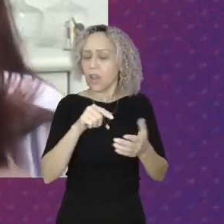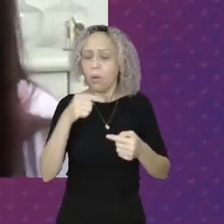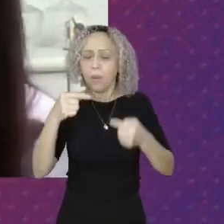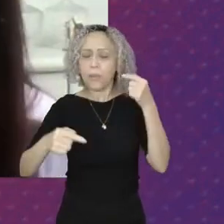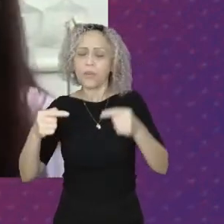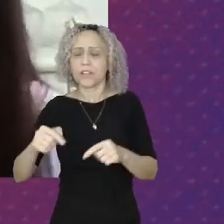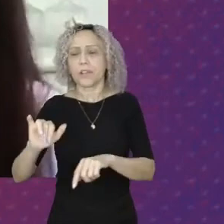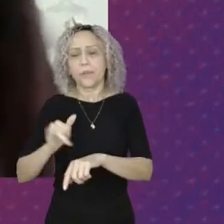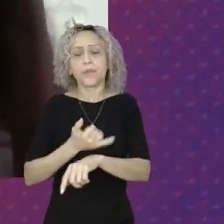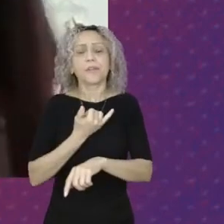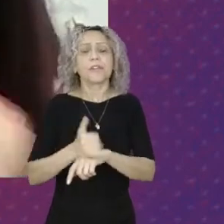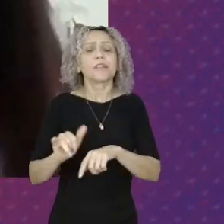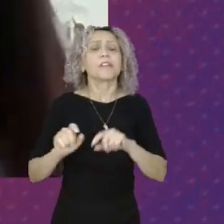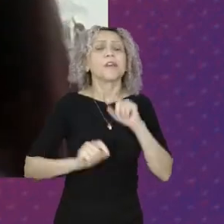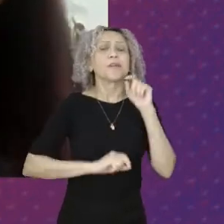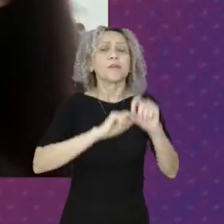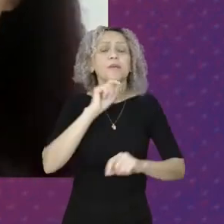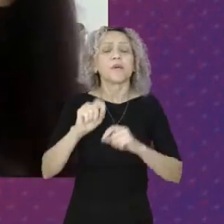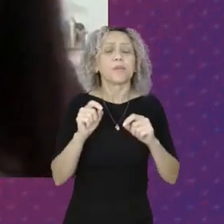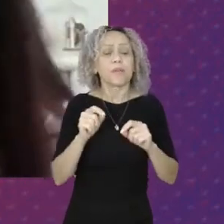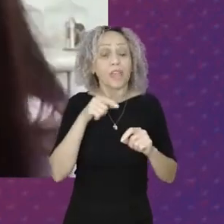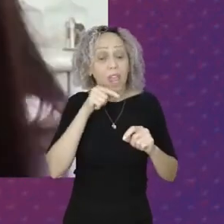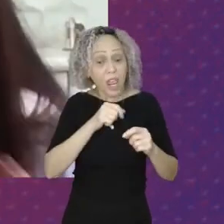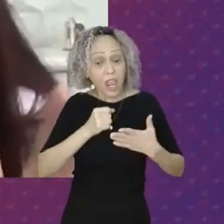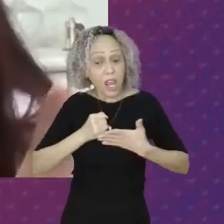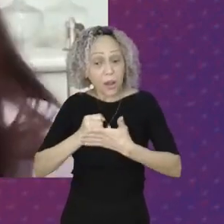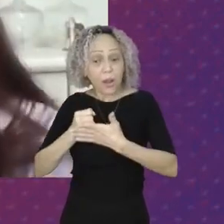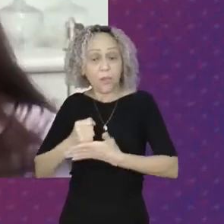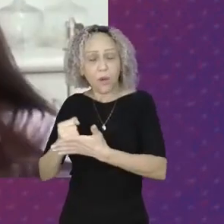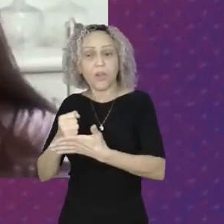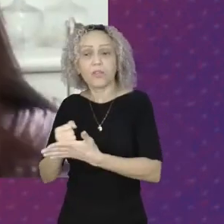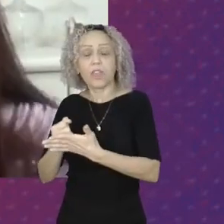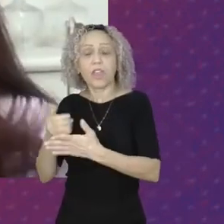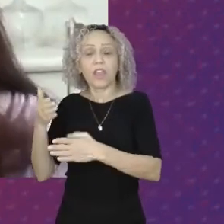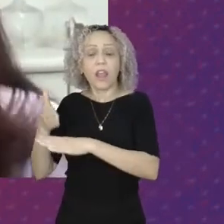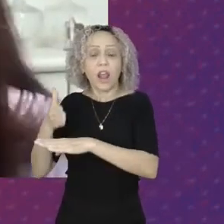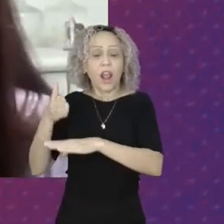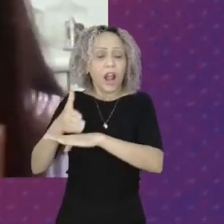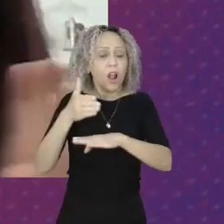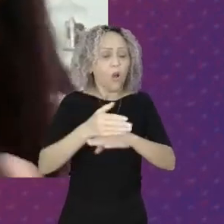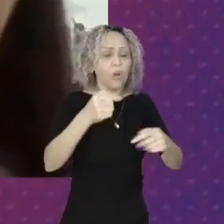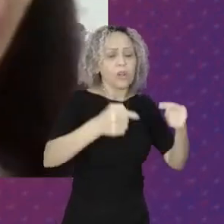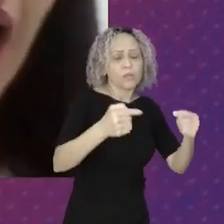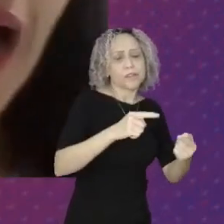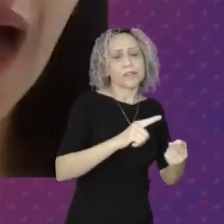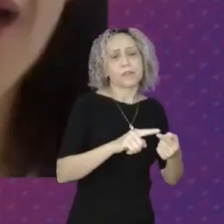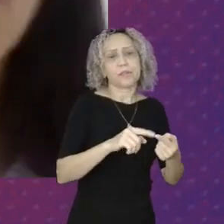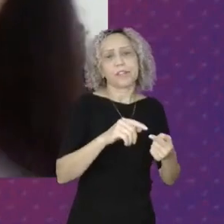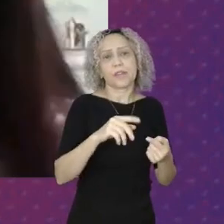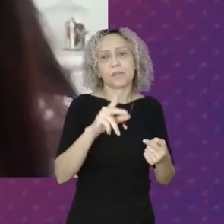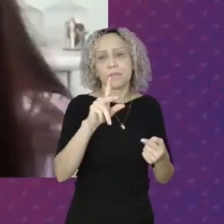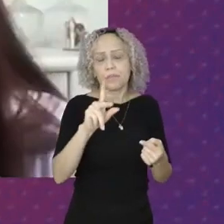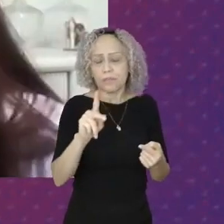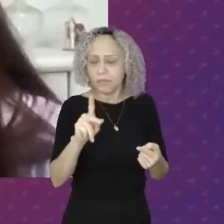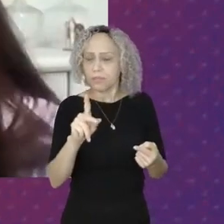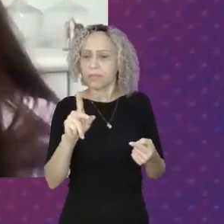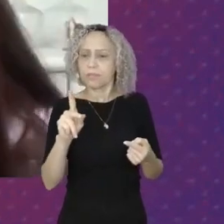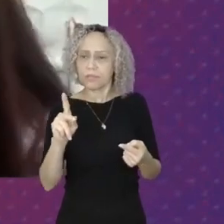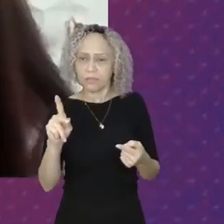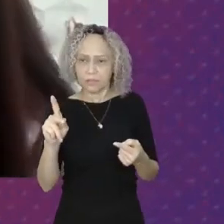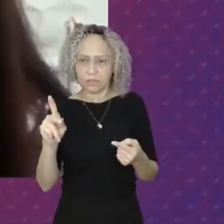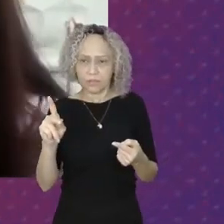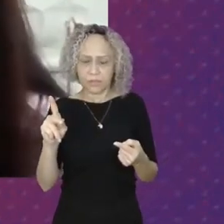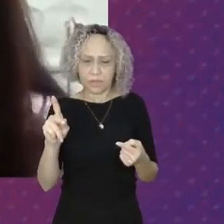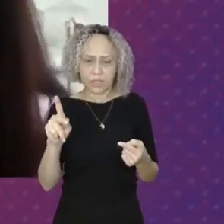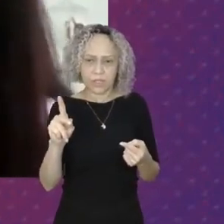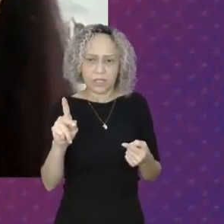Porque ele dá Acesso A outras políticas Como o Programa Nacional De Alimentação Escolar O próprio PAA O próprio acesso